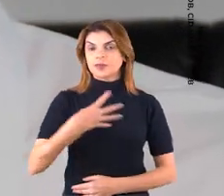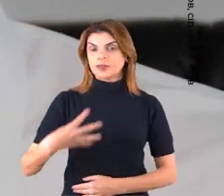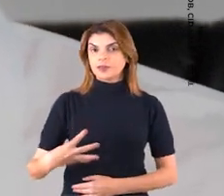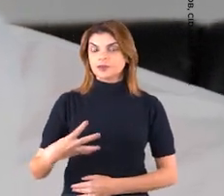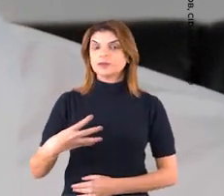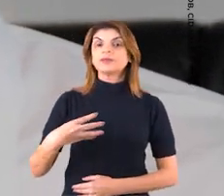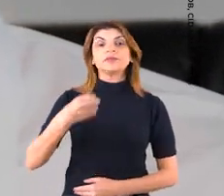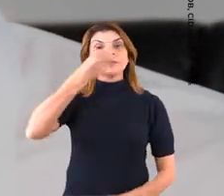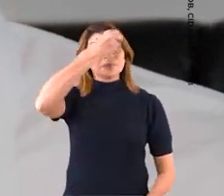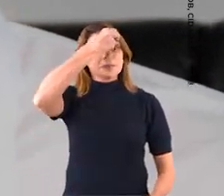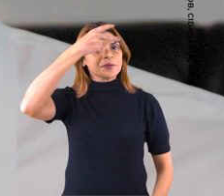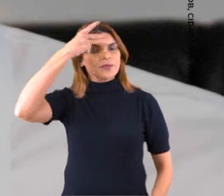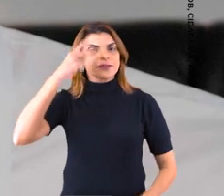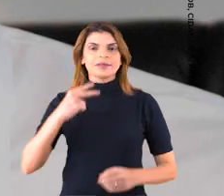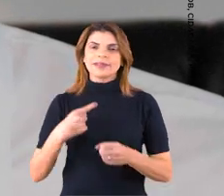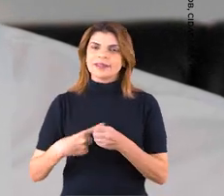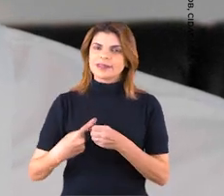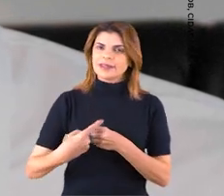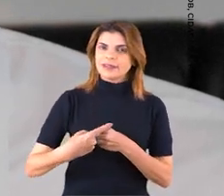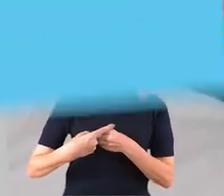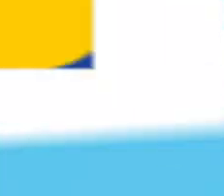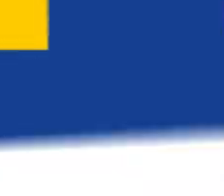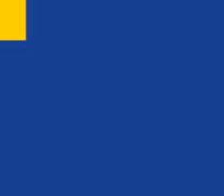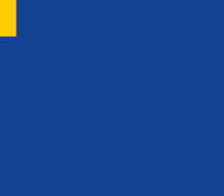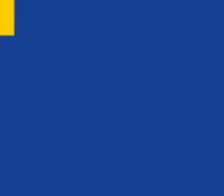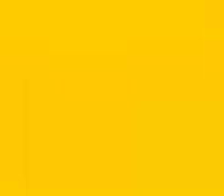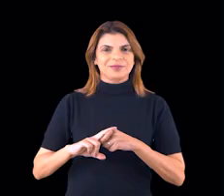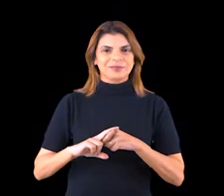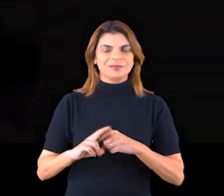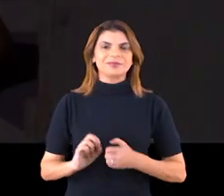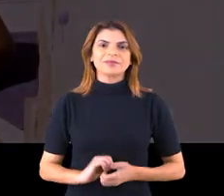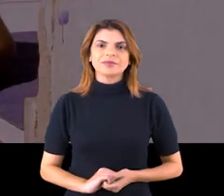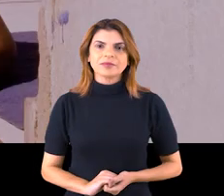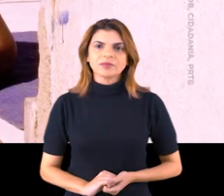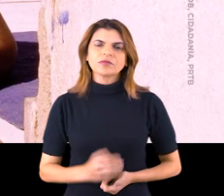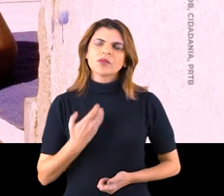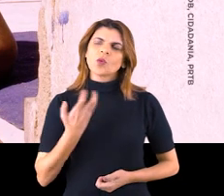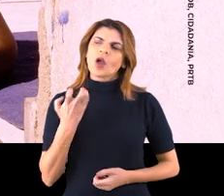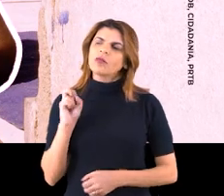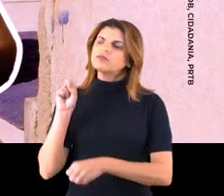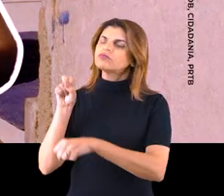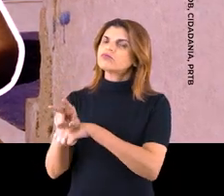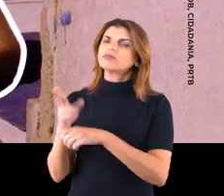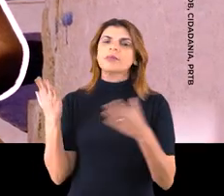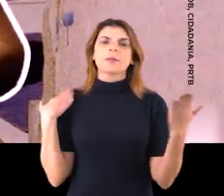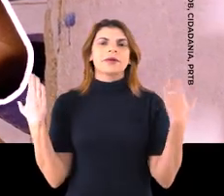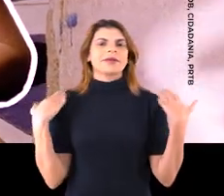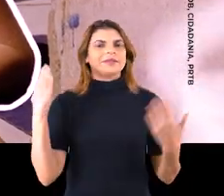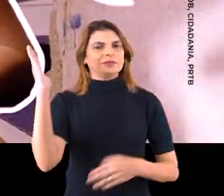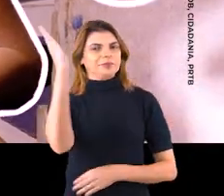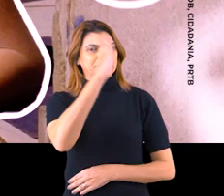Canela, o próximo prefeito da cidade de Belcombo hoje. Quer entrar para a Marinha.